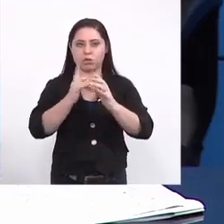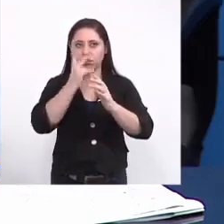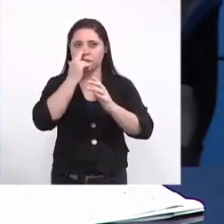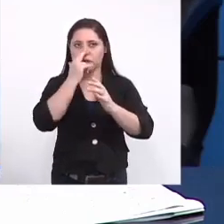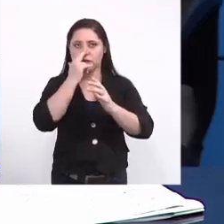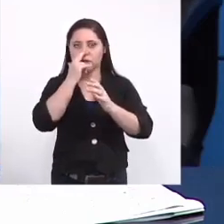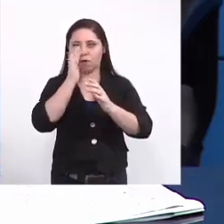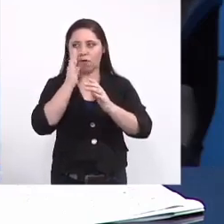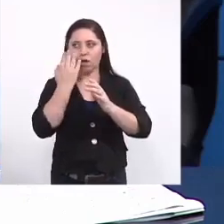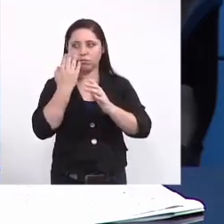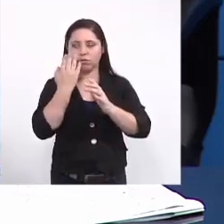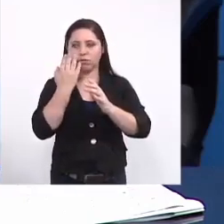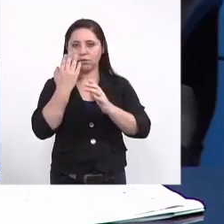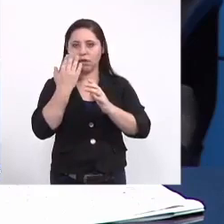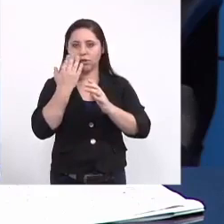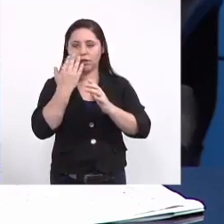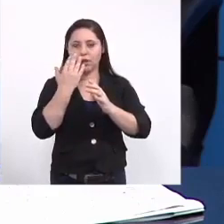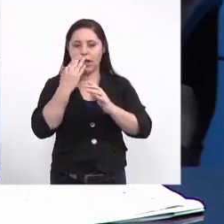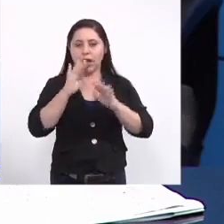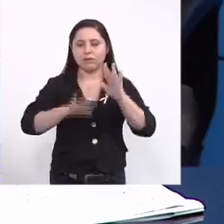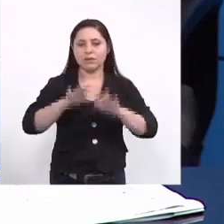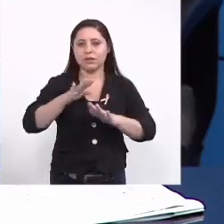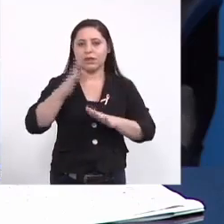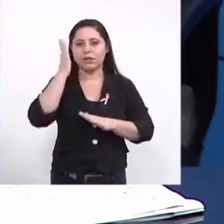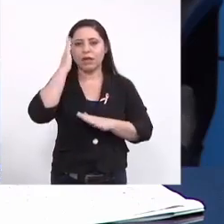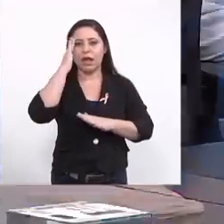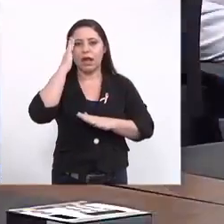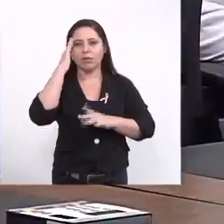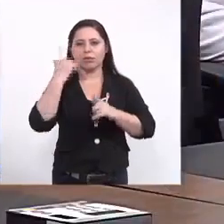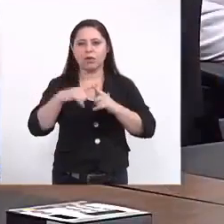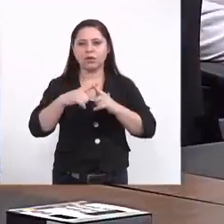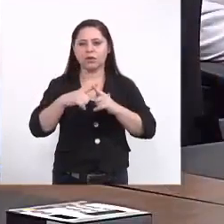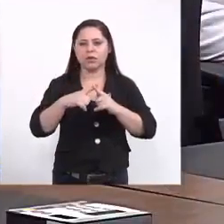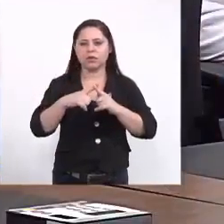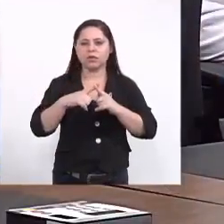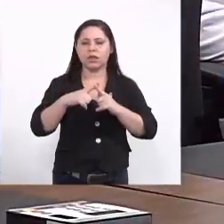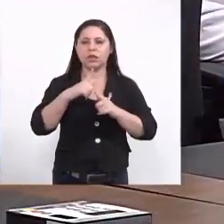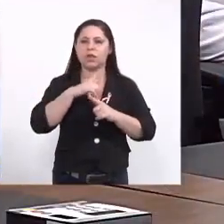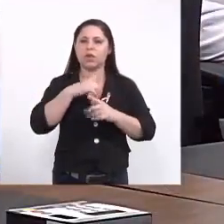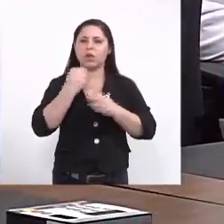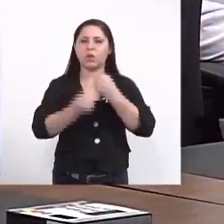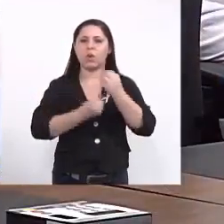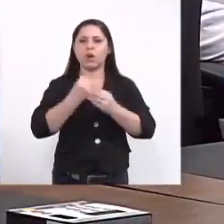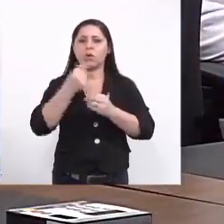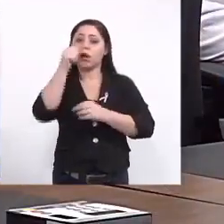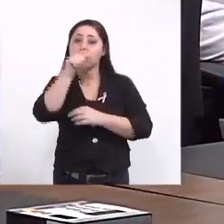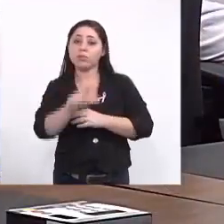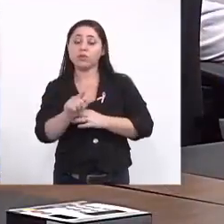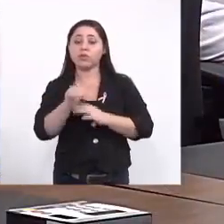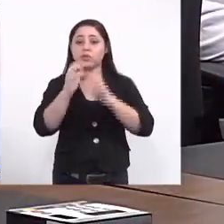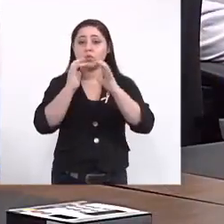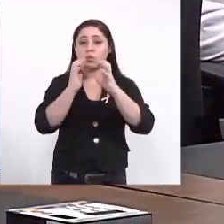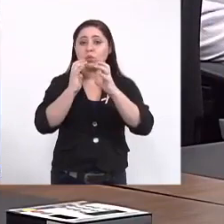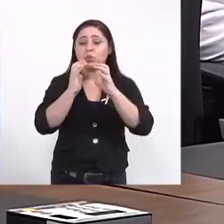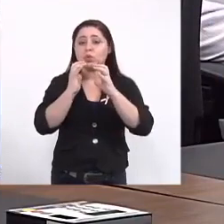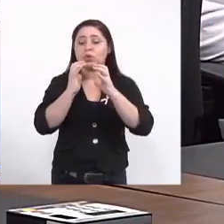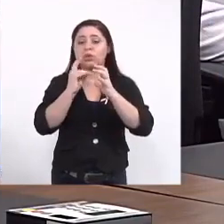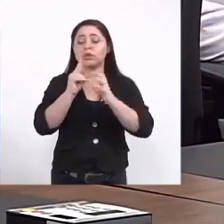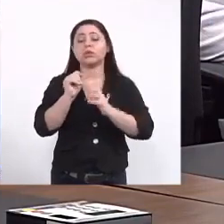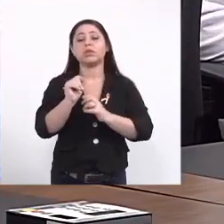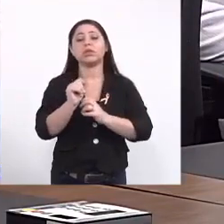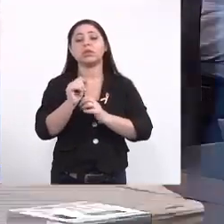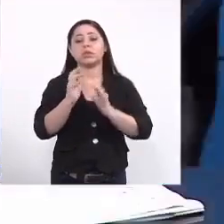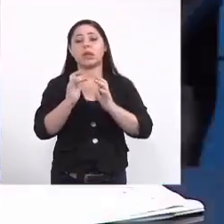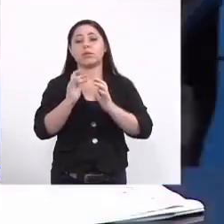sabe uma coisa ele nos engana porque você tem uma tendência a repetir aquilo e não